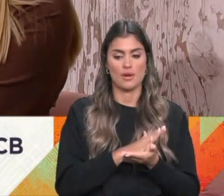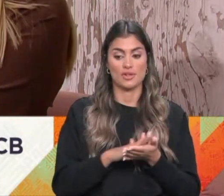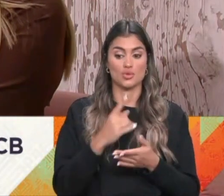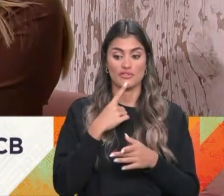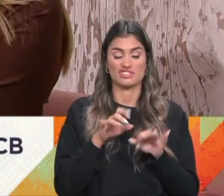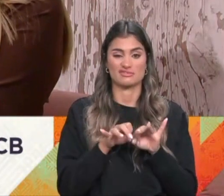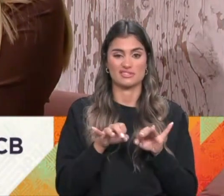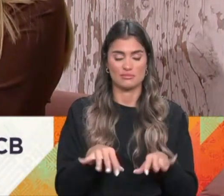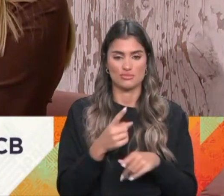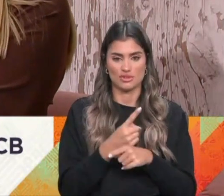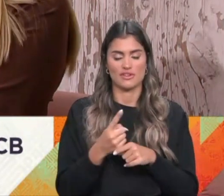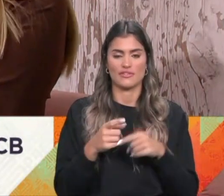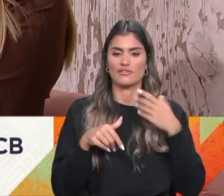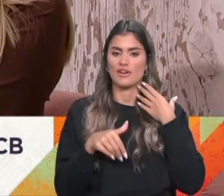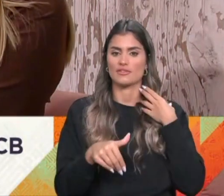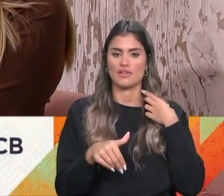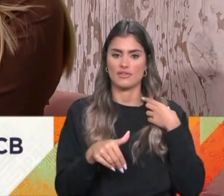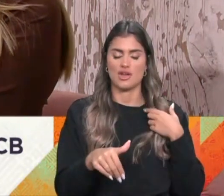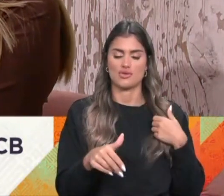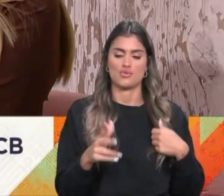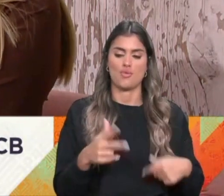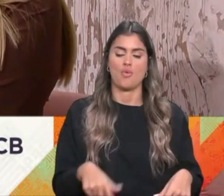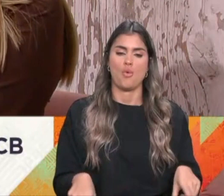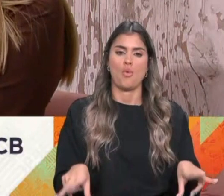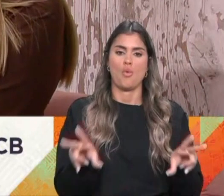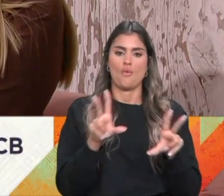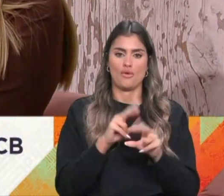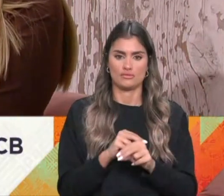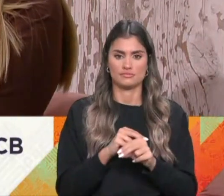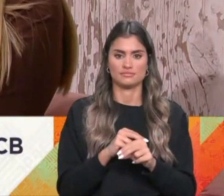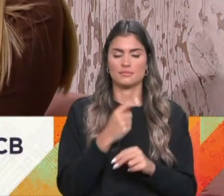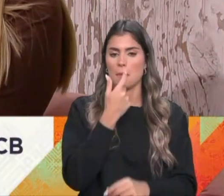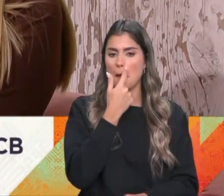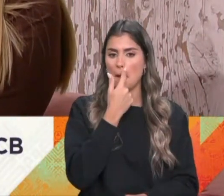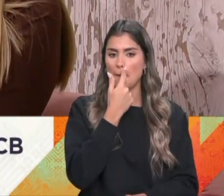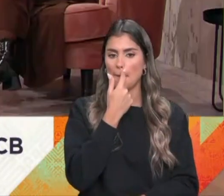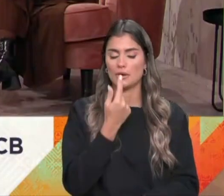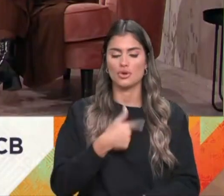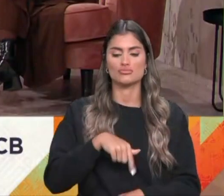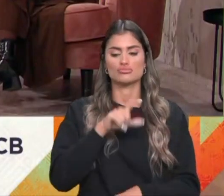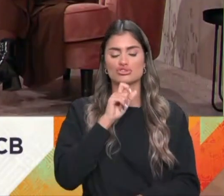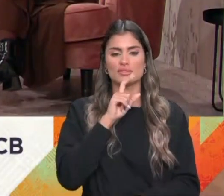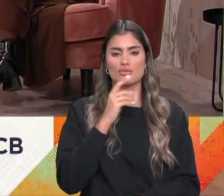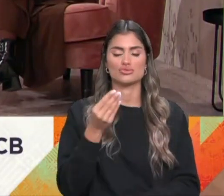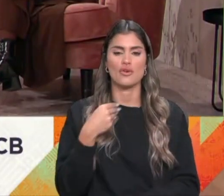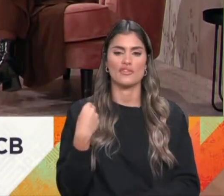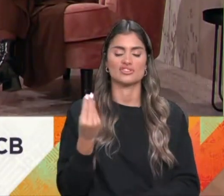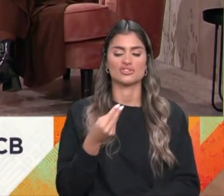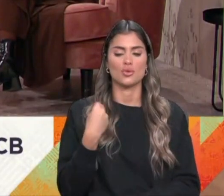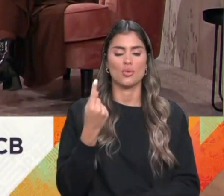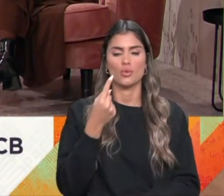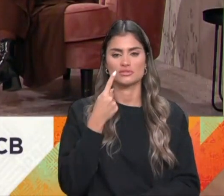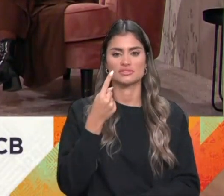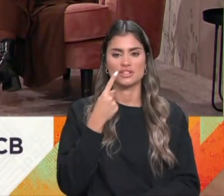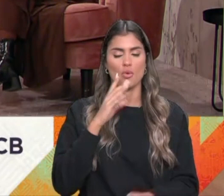mesmo, porque vai ser modernizado e, portanto, tivemos a possibilidade de levar estes jovens a conhecer pela última